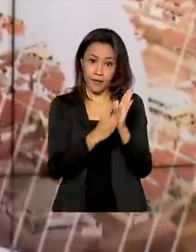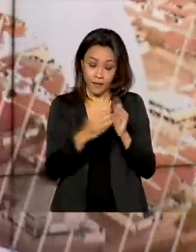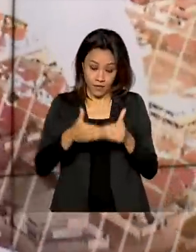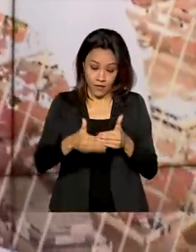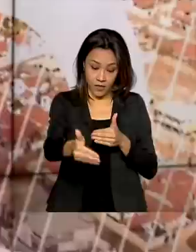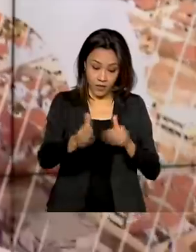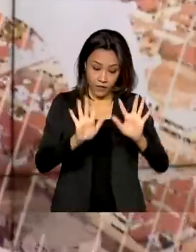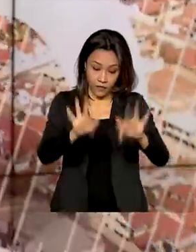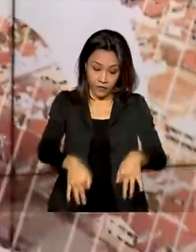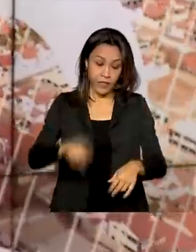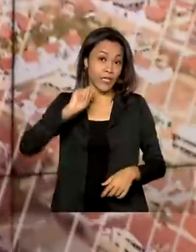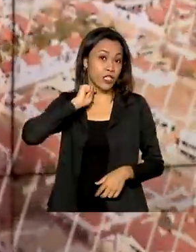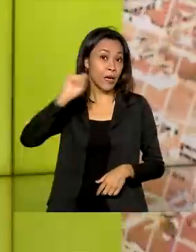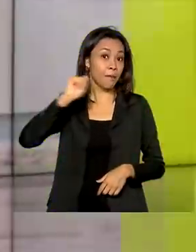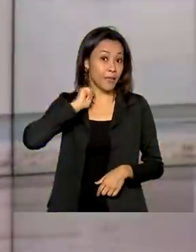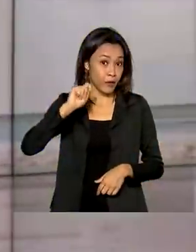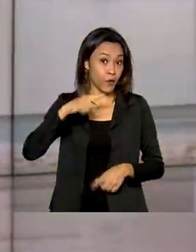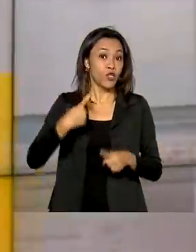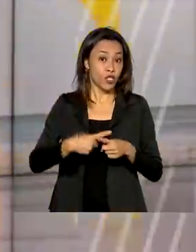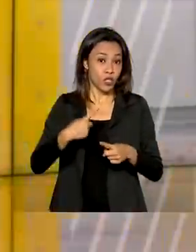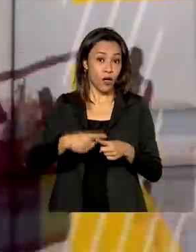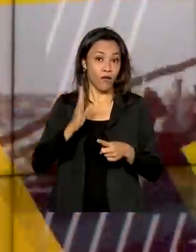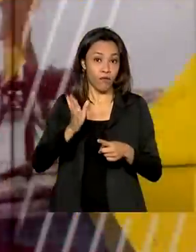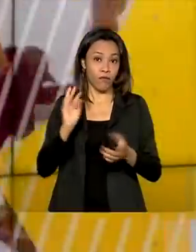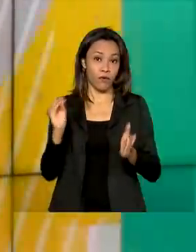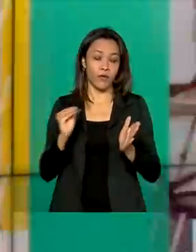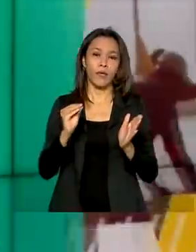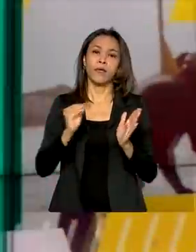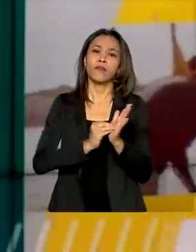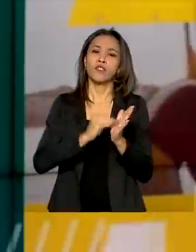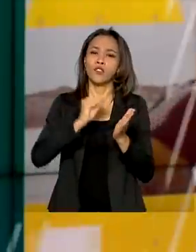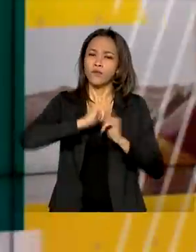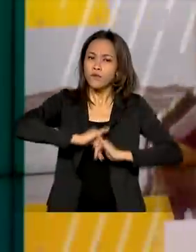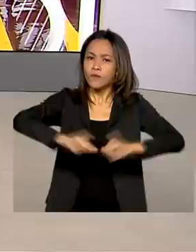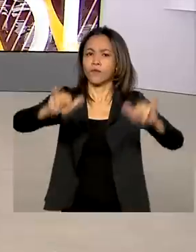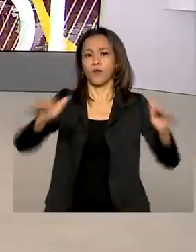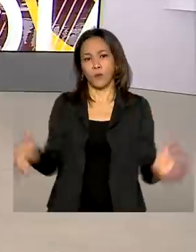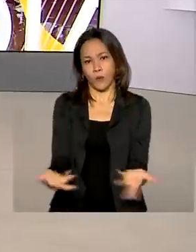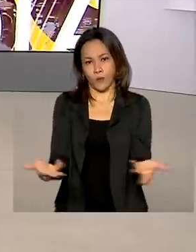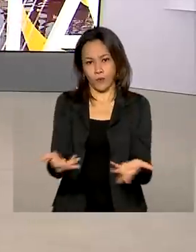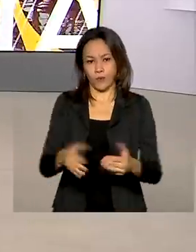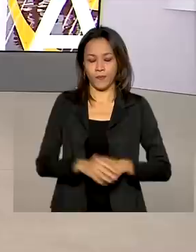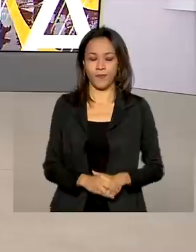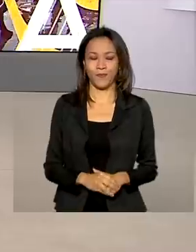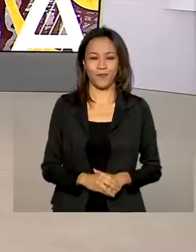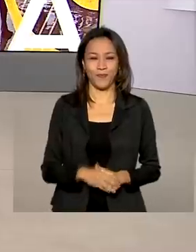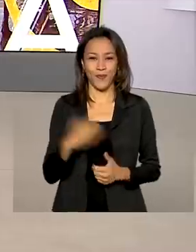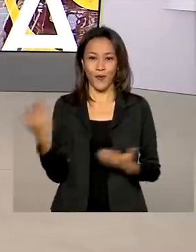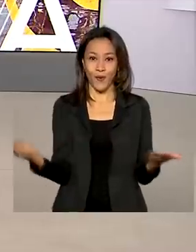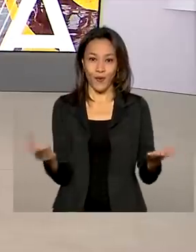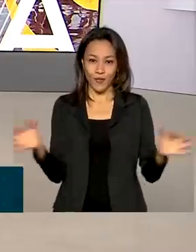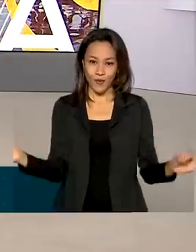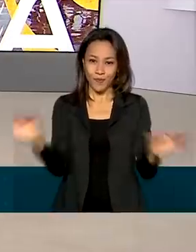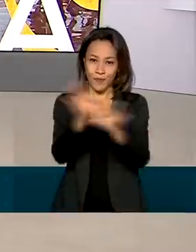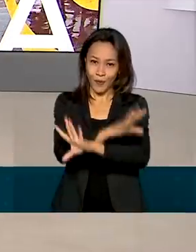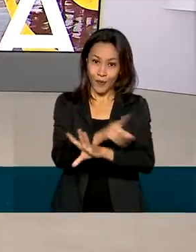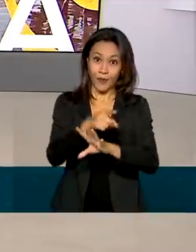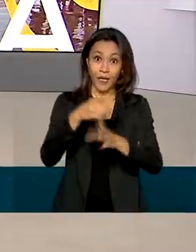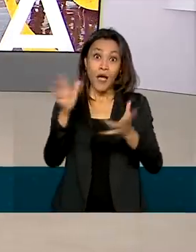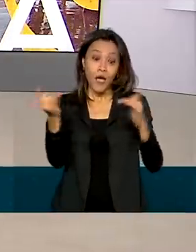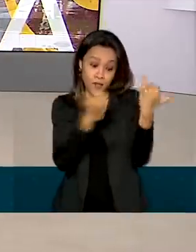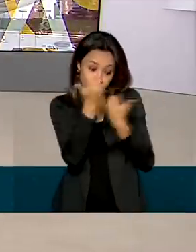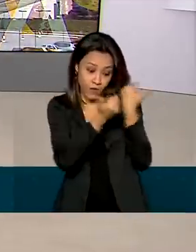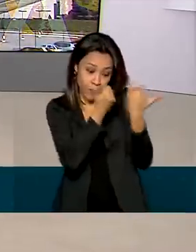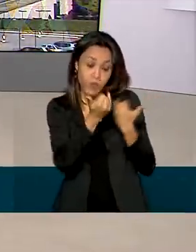dia 30 de abril. A medida foi publicada no Diário Oficial da União de hoje. O Brasil em Dia fica por aqui. As reportagens,